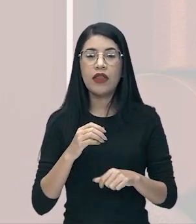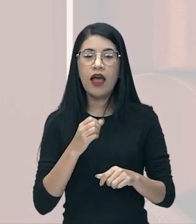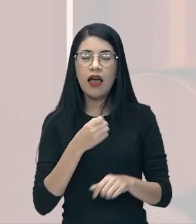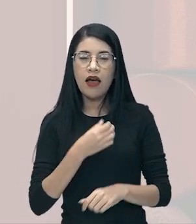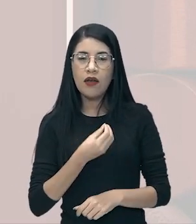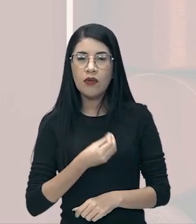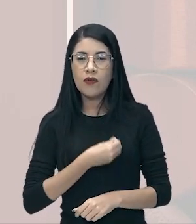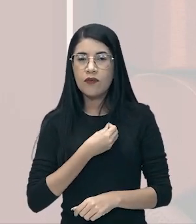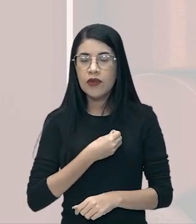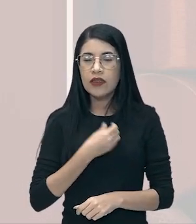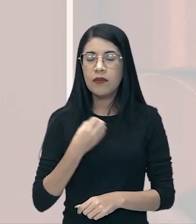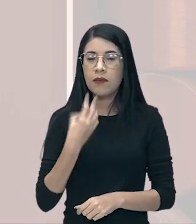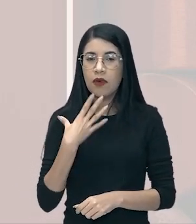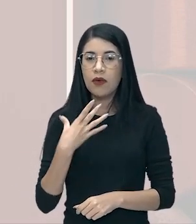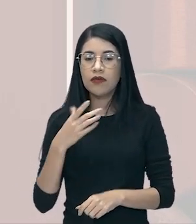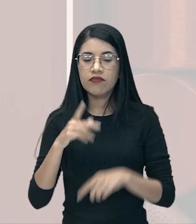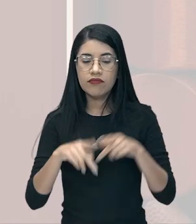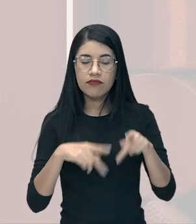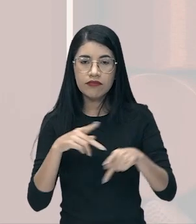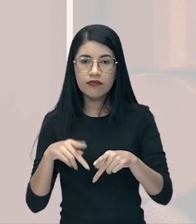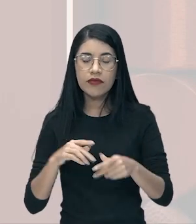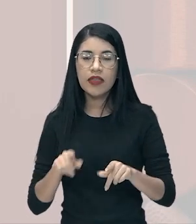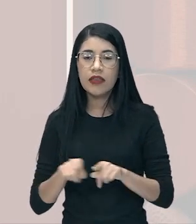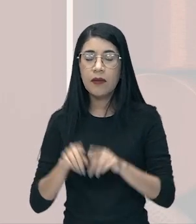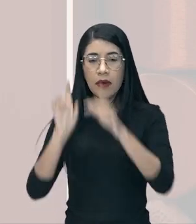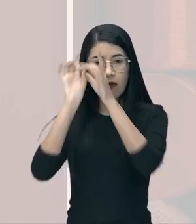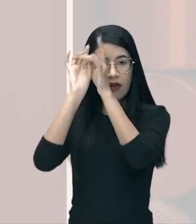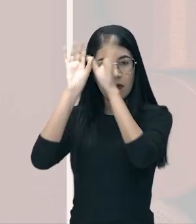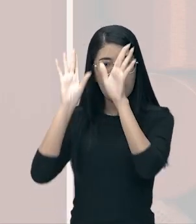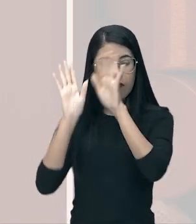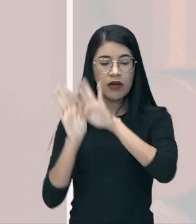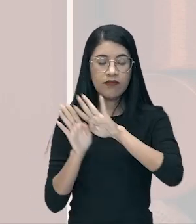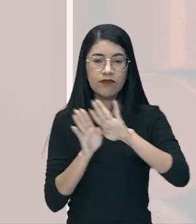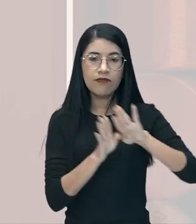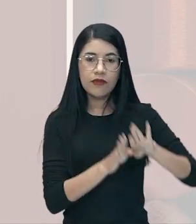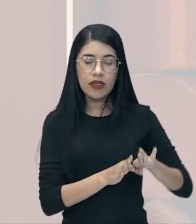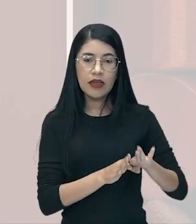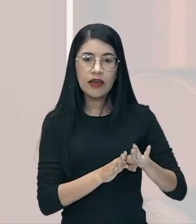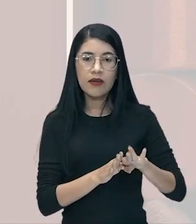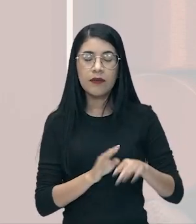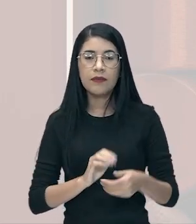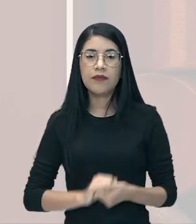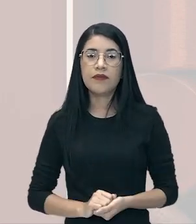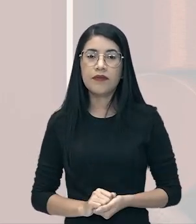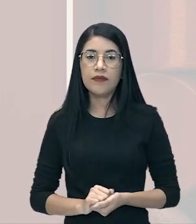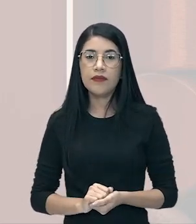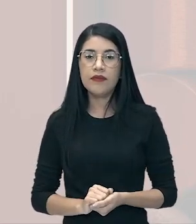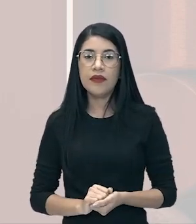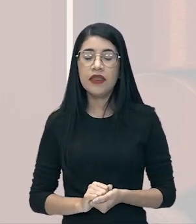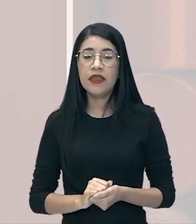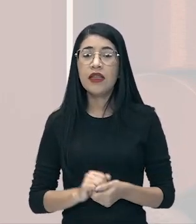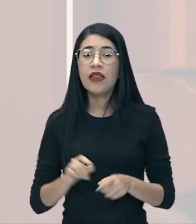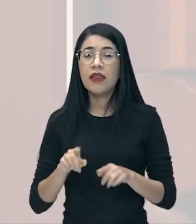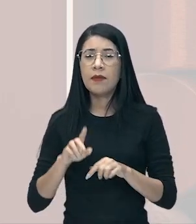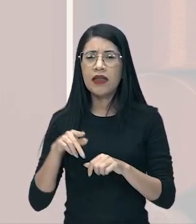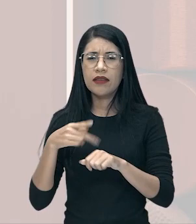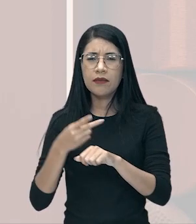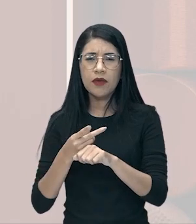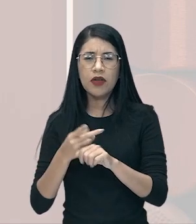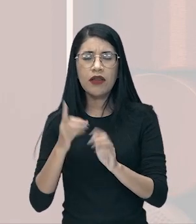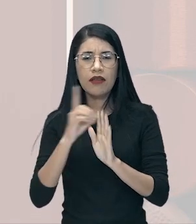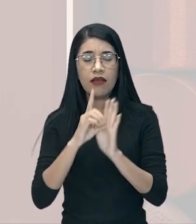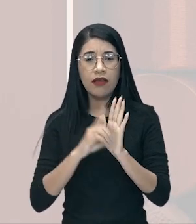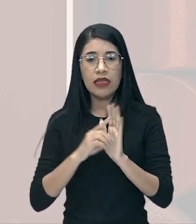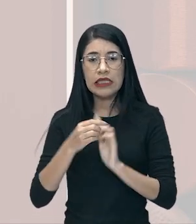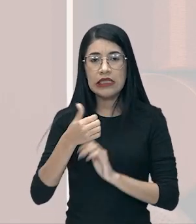ver também que o liberalismo ele vai sendo deixado de lado só que não por muito tempo, tá gente? Década de 70 em diante surge o